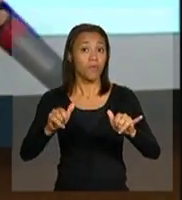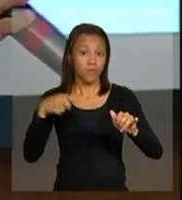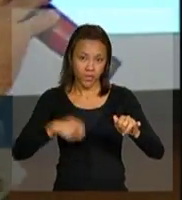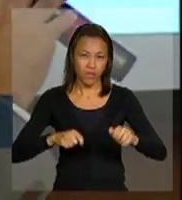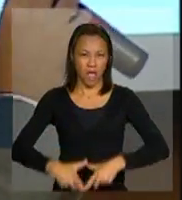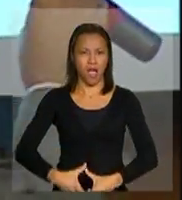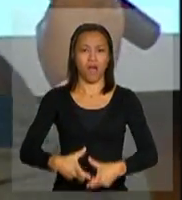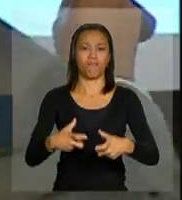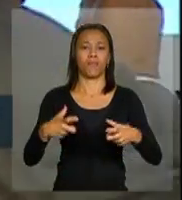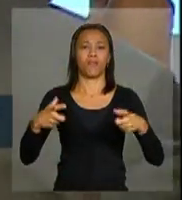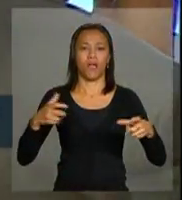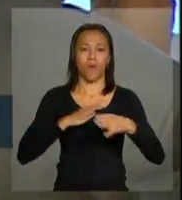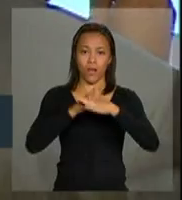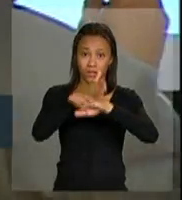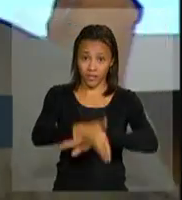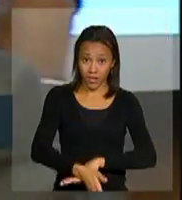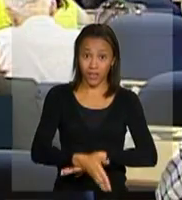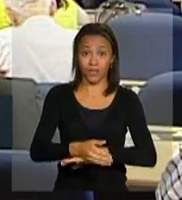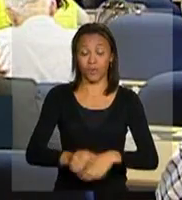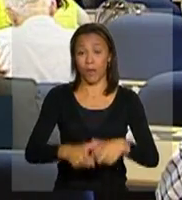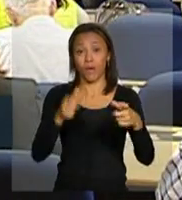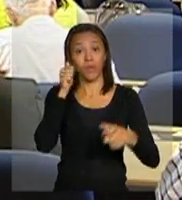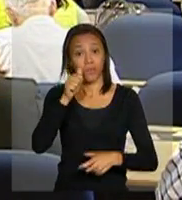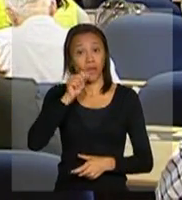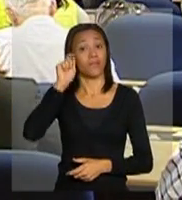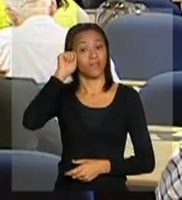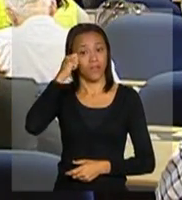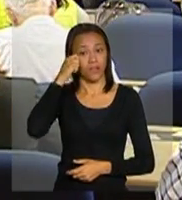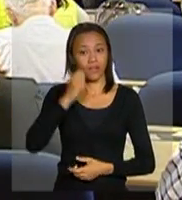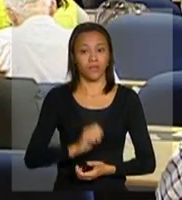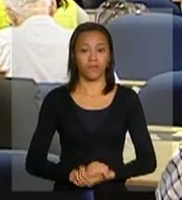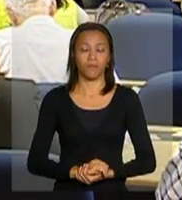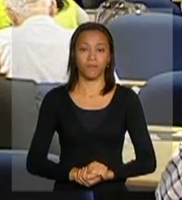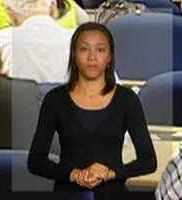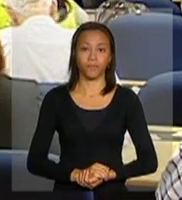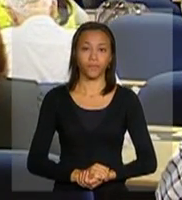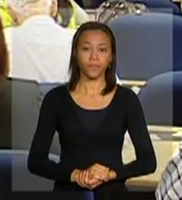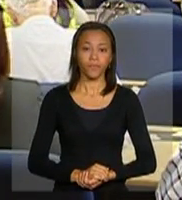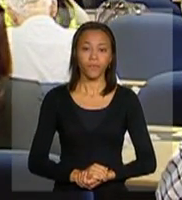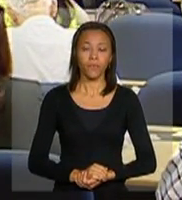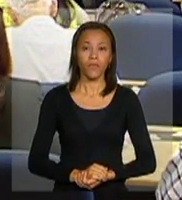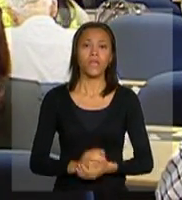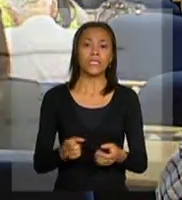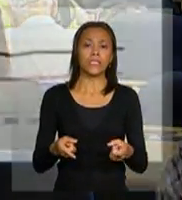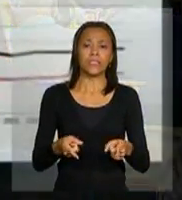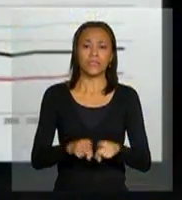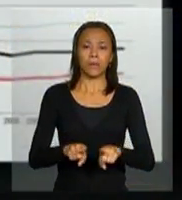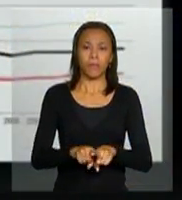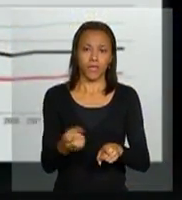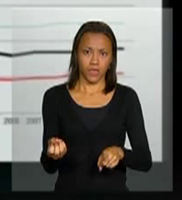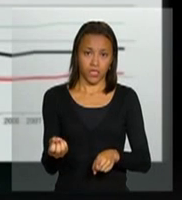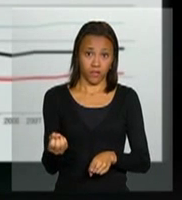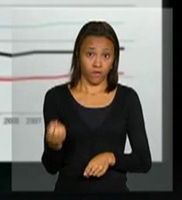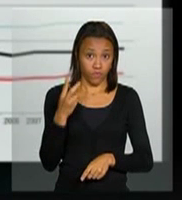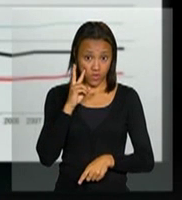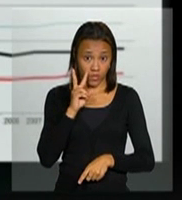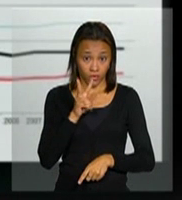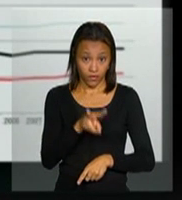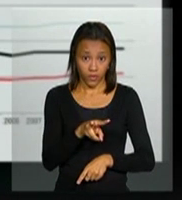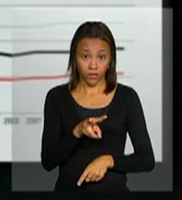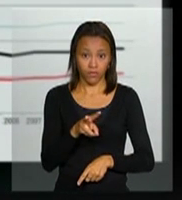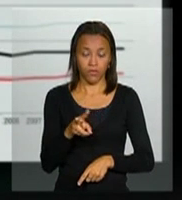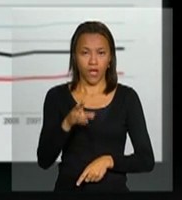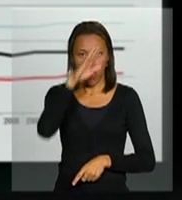ampliar o acesso à população feminina e em especial à população negra. Próximo, por favor. Bem, em relação a novas infecções adultos,